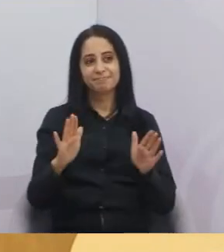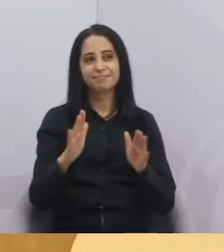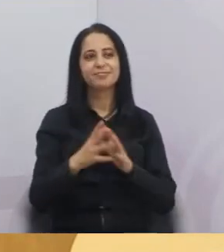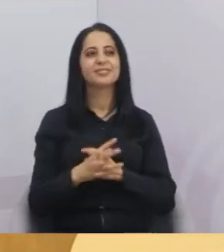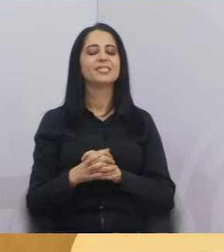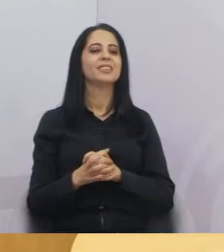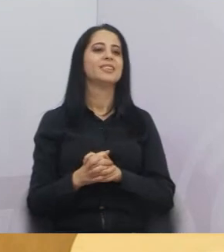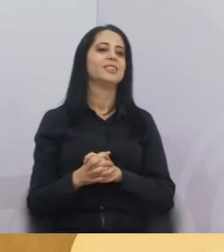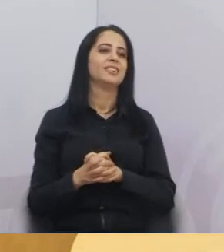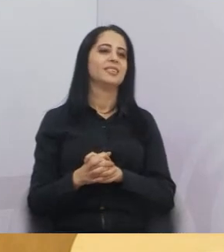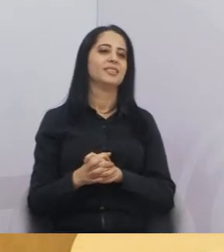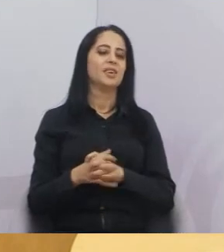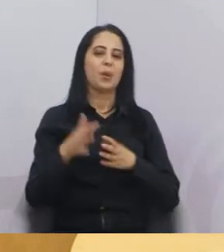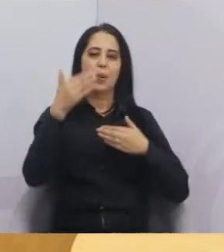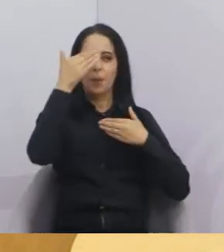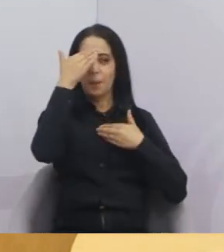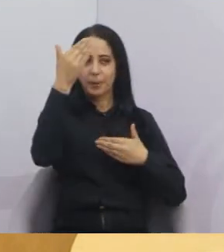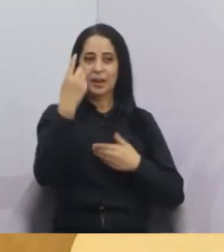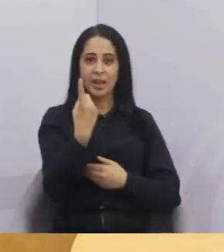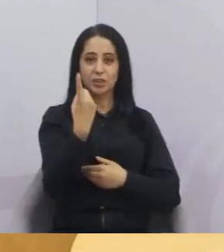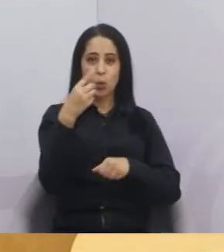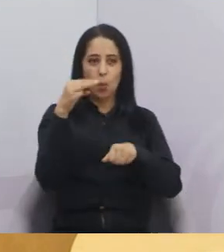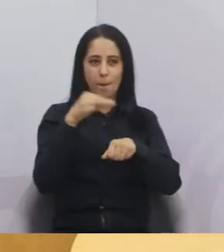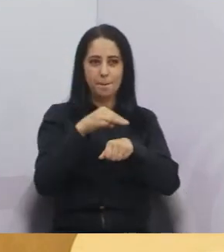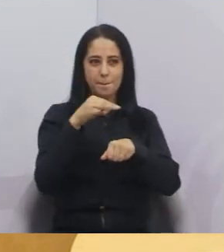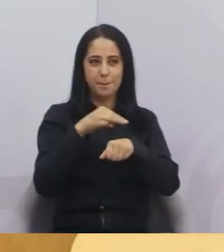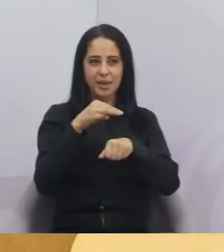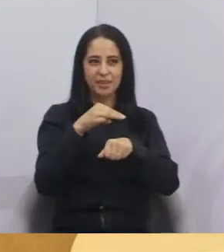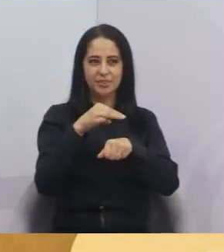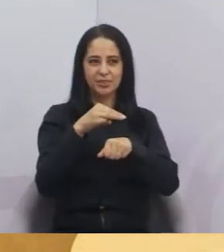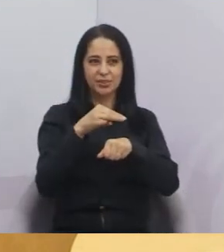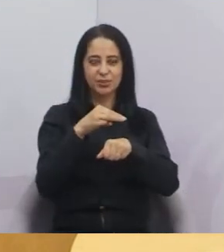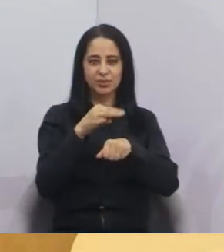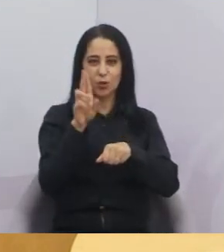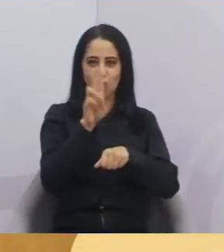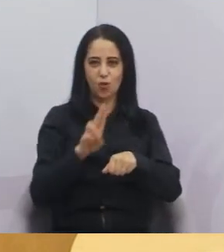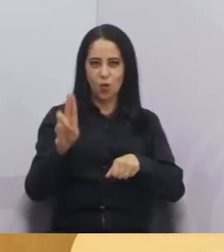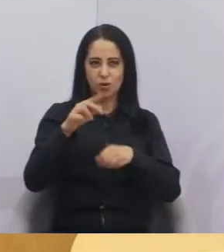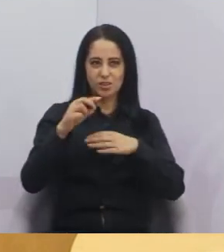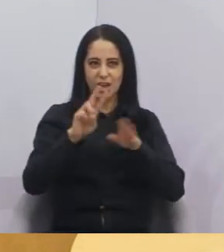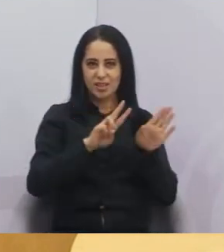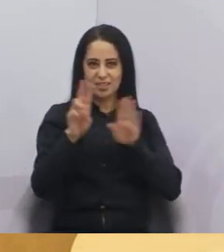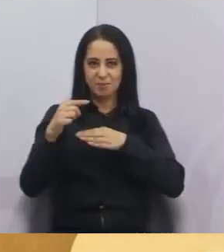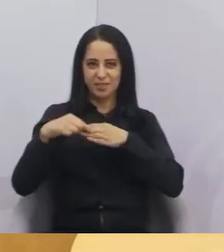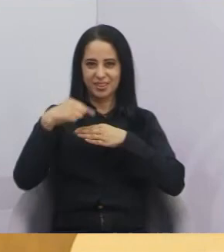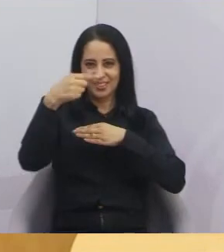mesmo, e vou deixar um minuto para usar semana que vem. Falou, Edgar?